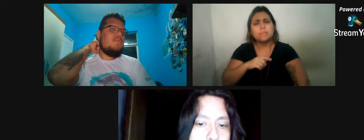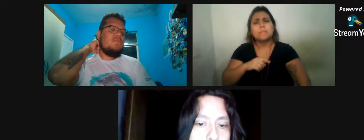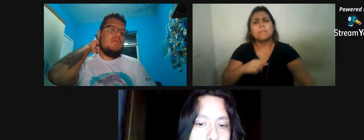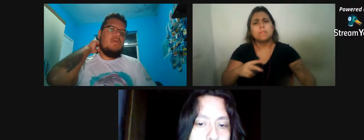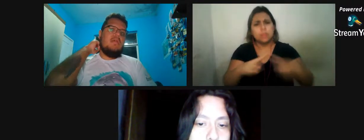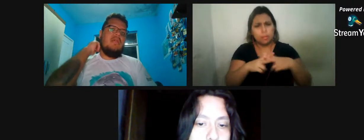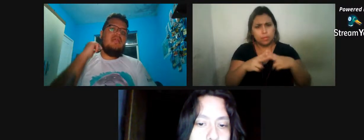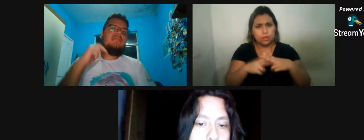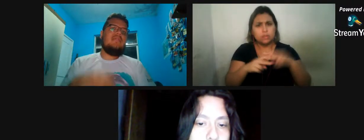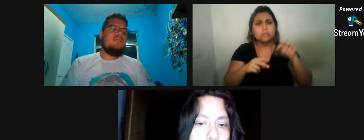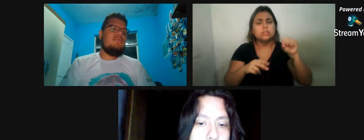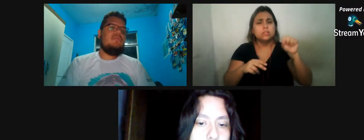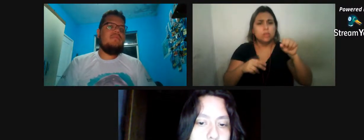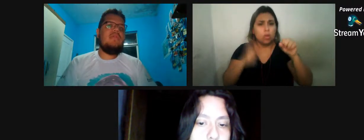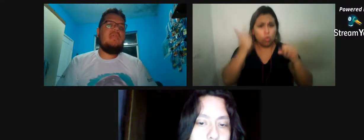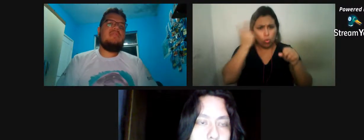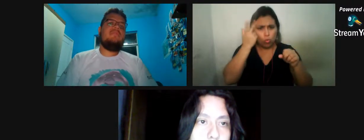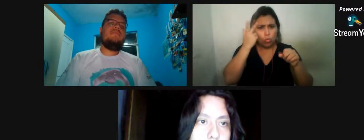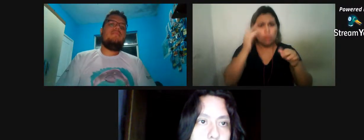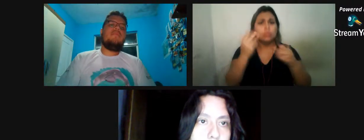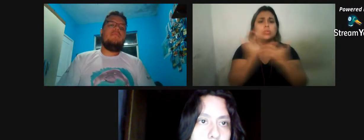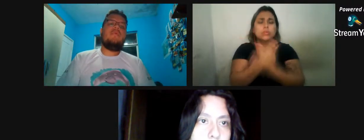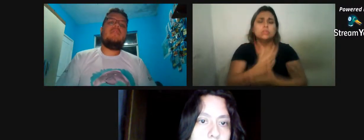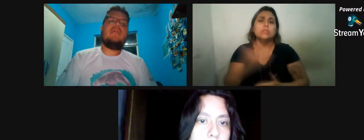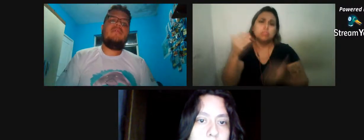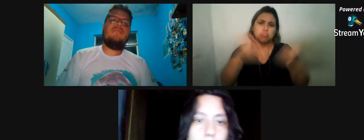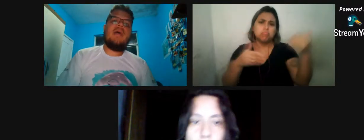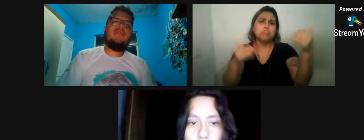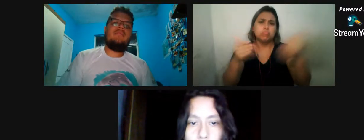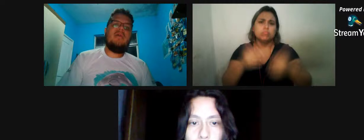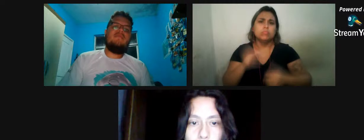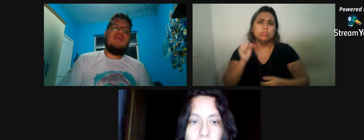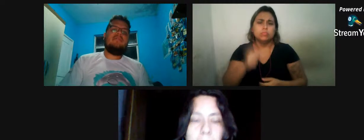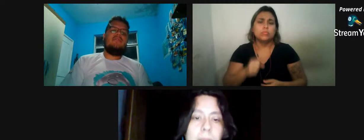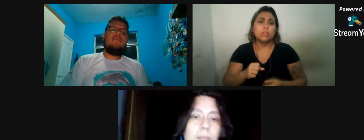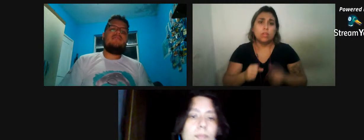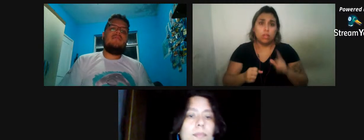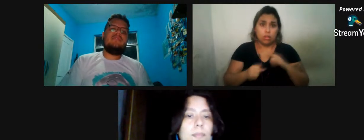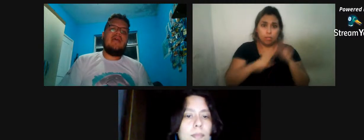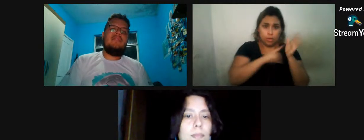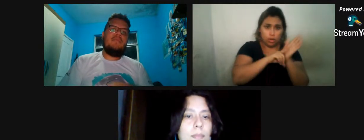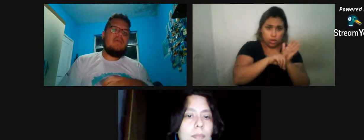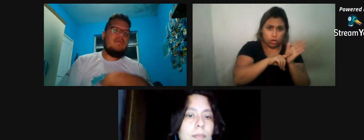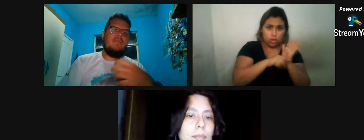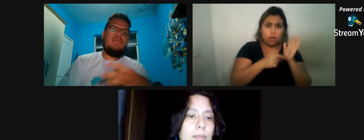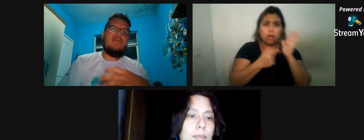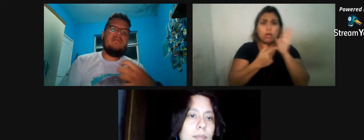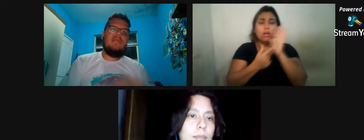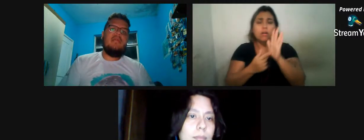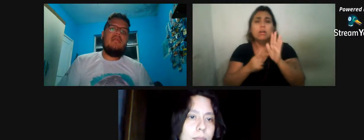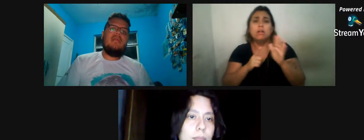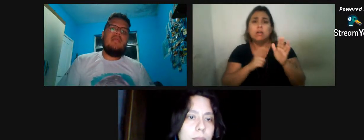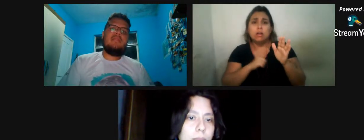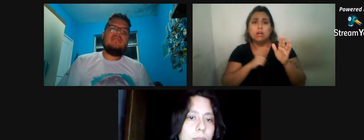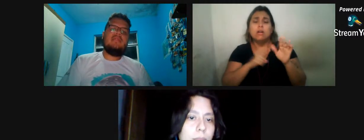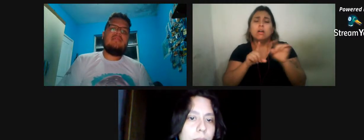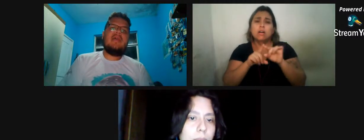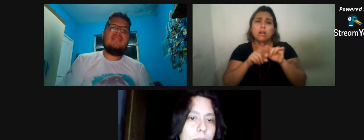isso é bem comum, e existe um estudo que propõe, né, que os machos mais velhos são mais rosados porque acumula